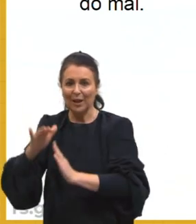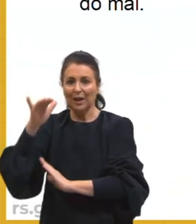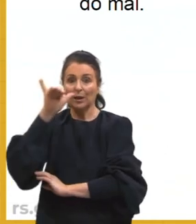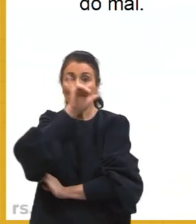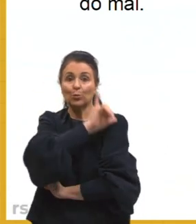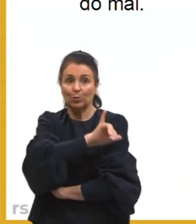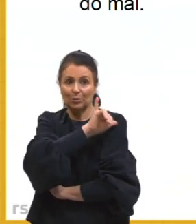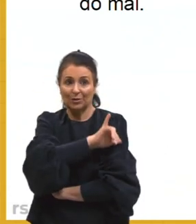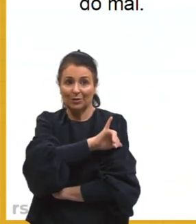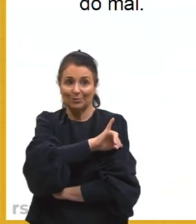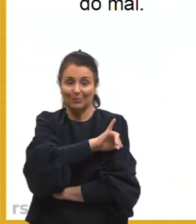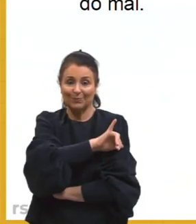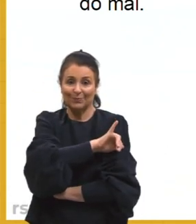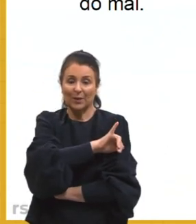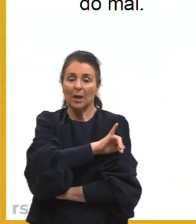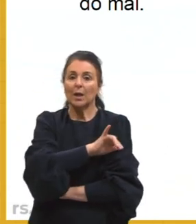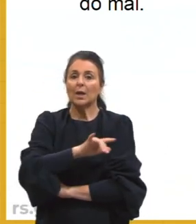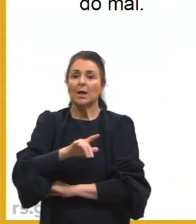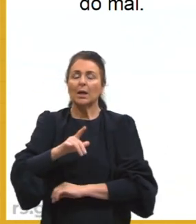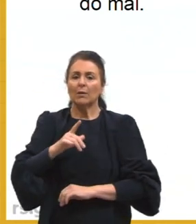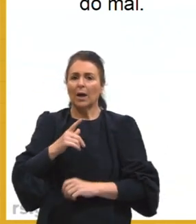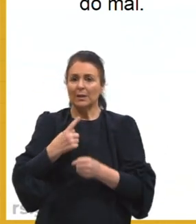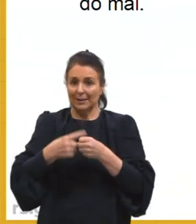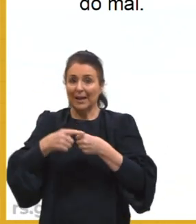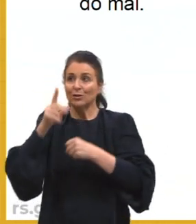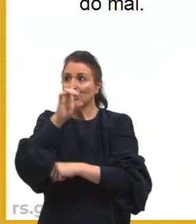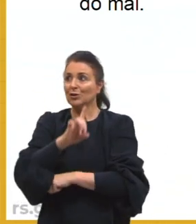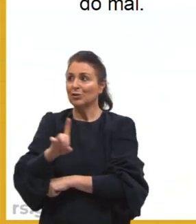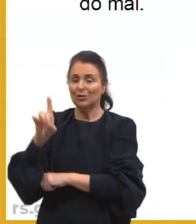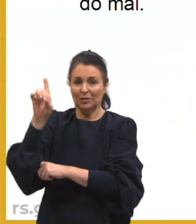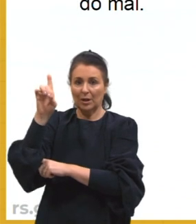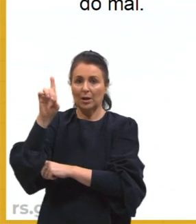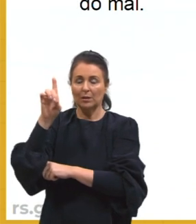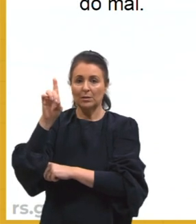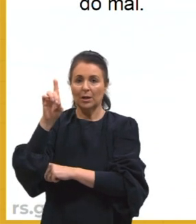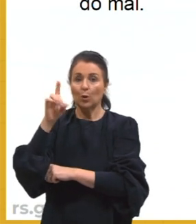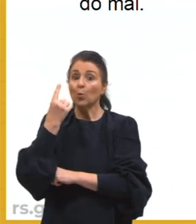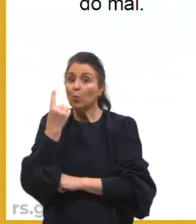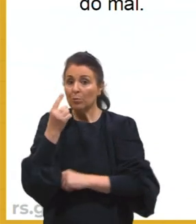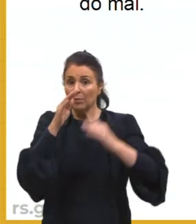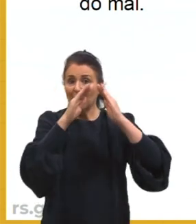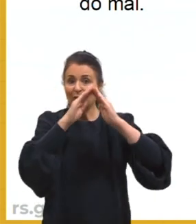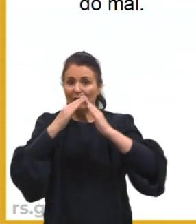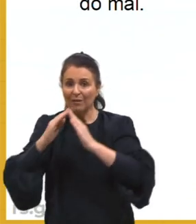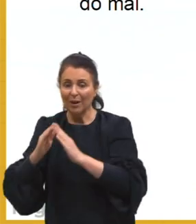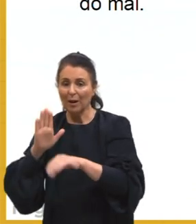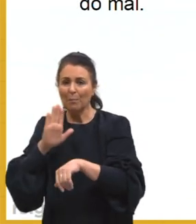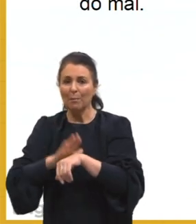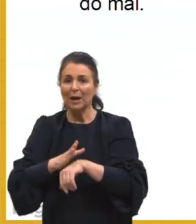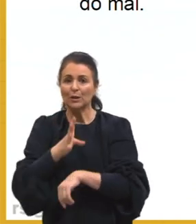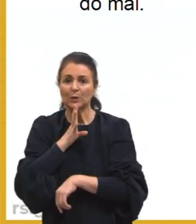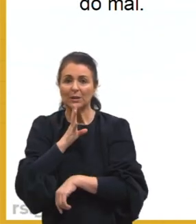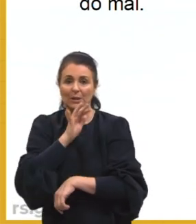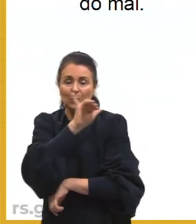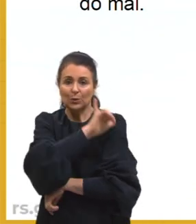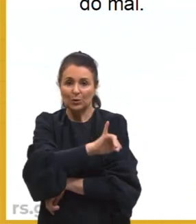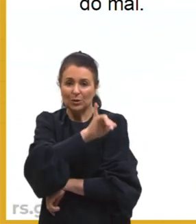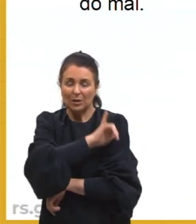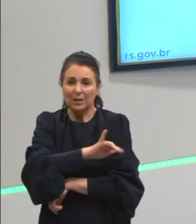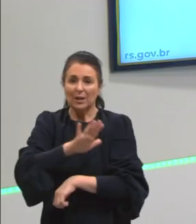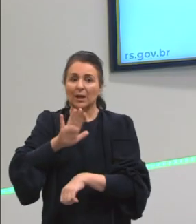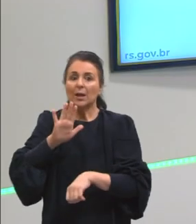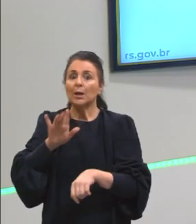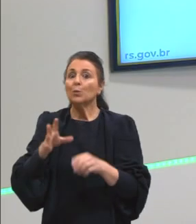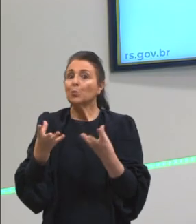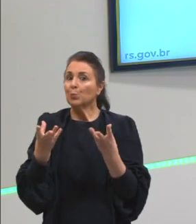de Janeiro, que na época foi a Cidade de Deus, uma das favelas mais conhecidas do Rio e uma das mais